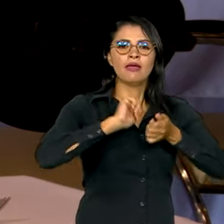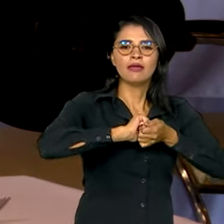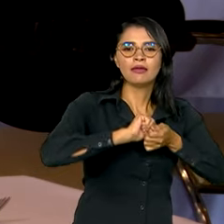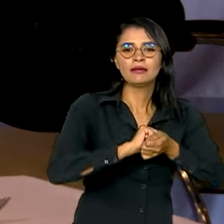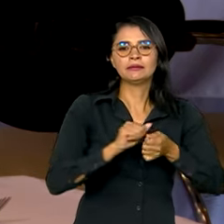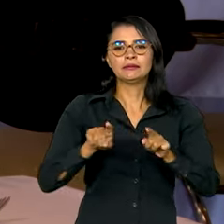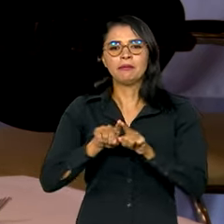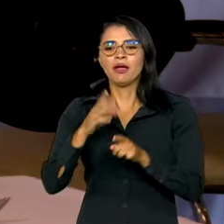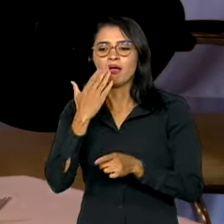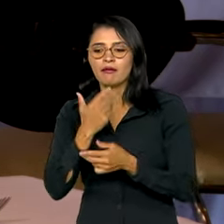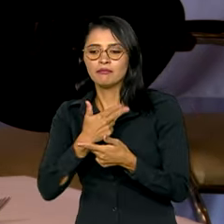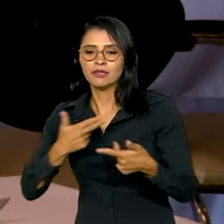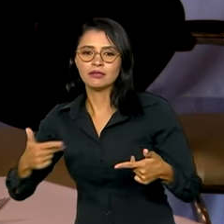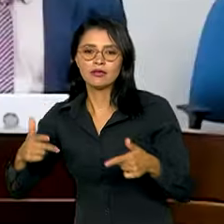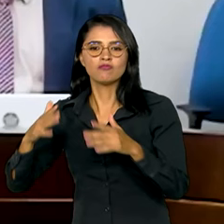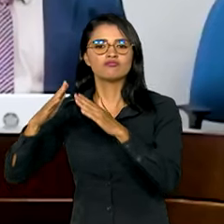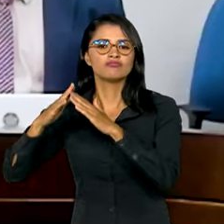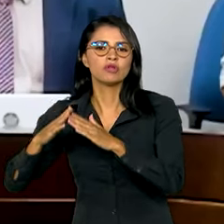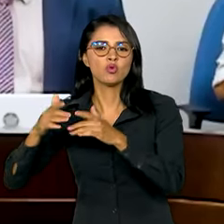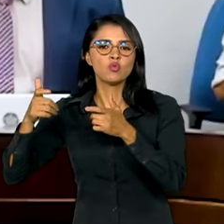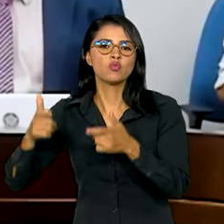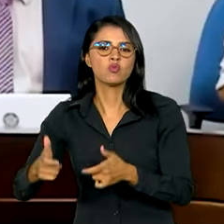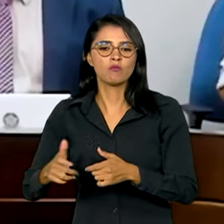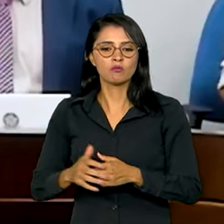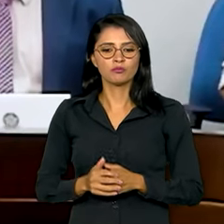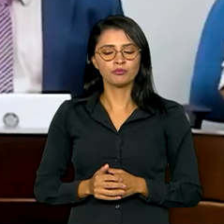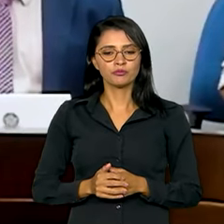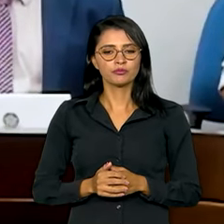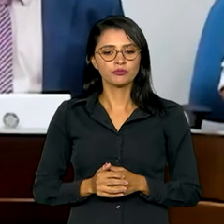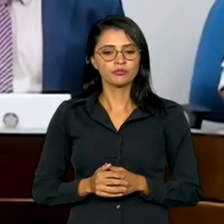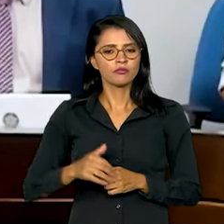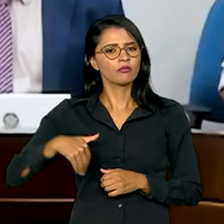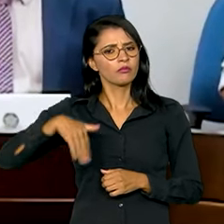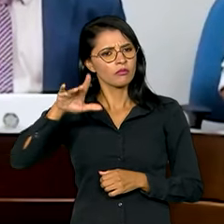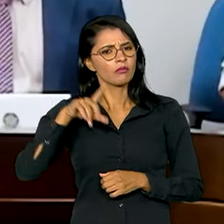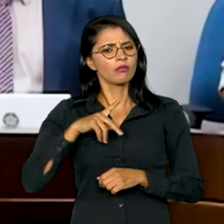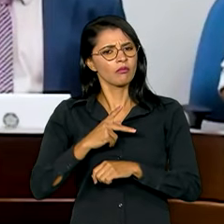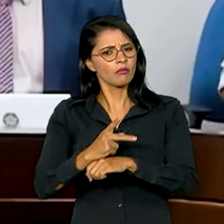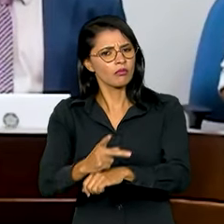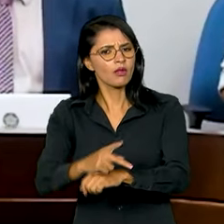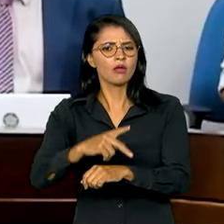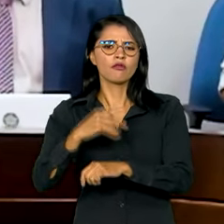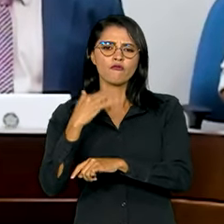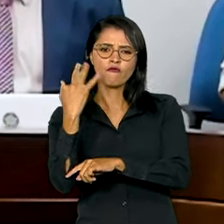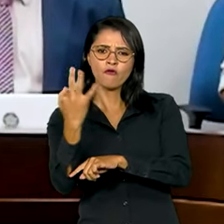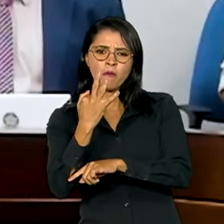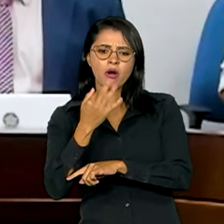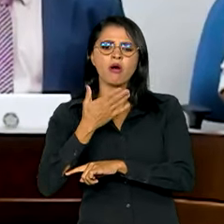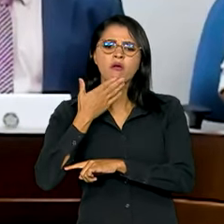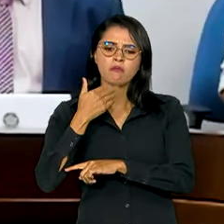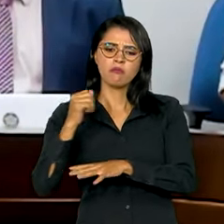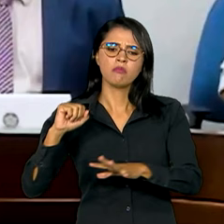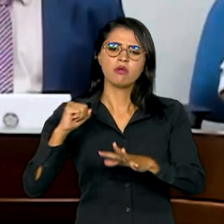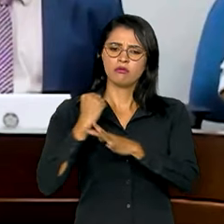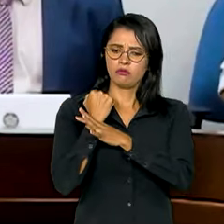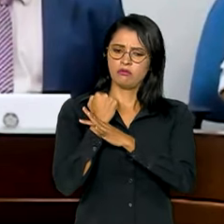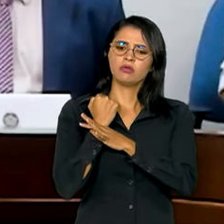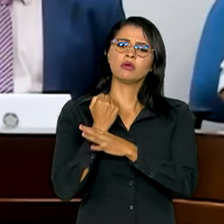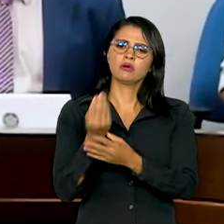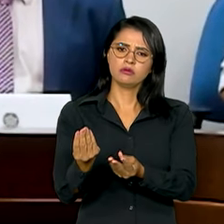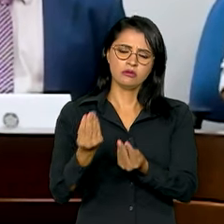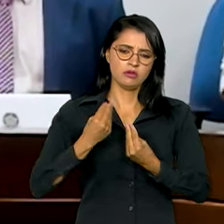alimentação e alojamento. Quanto mais o mercado for formal, dá mais segurança, em especial